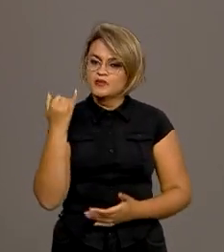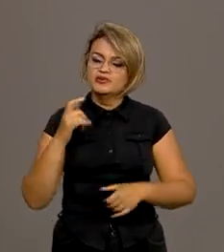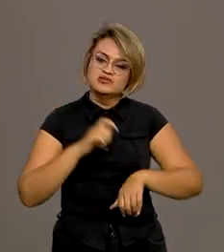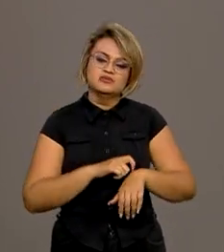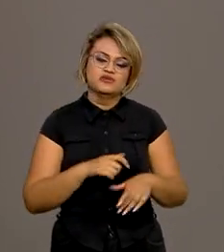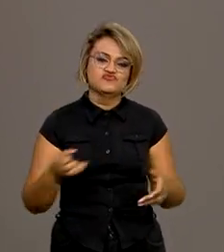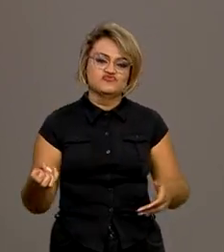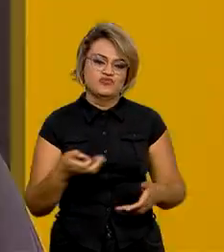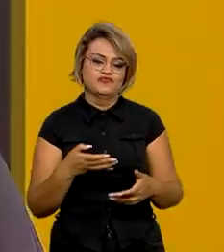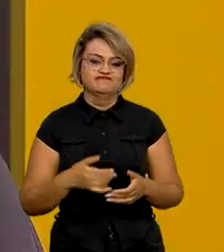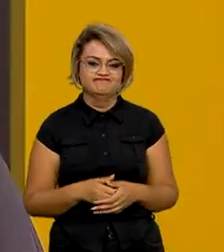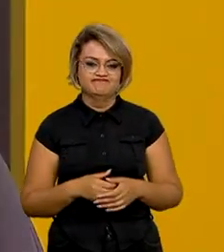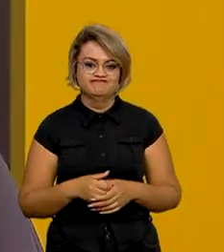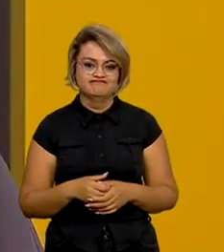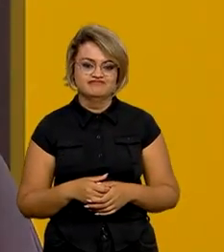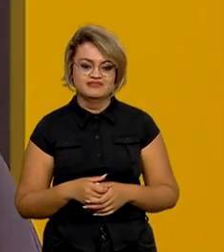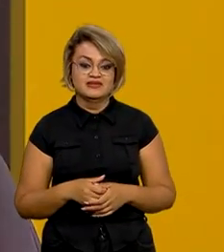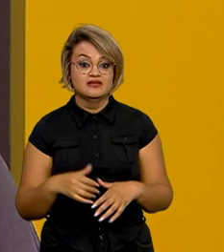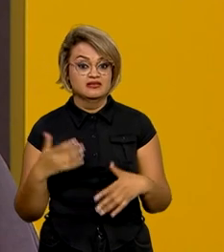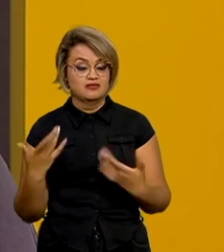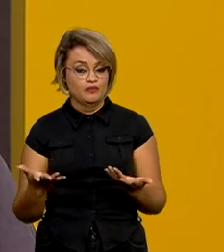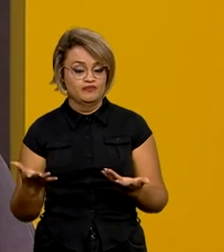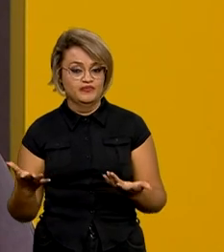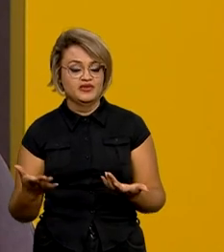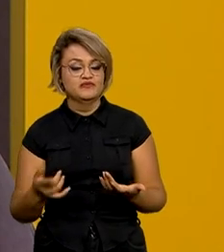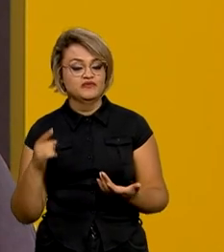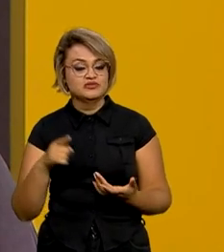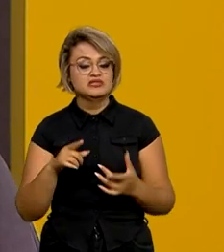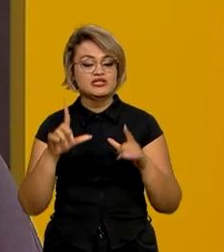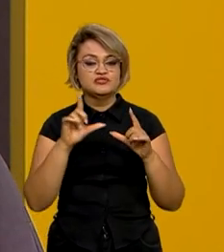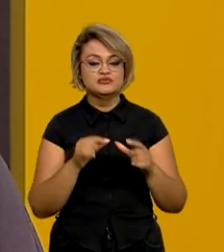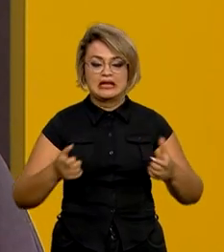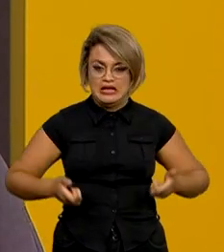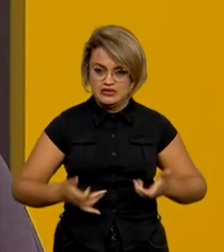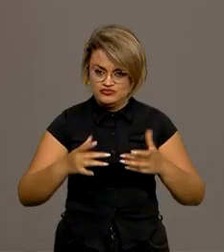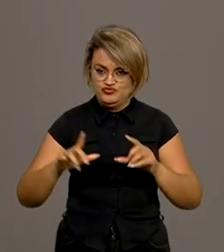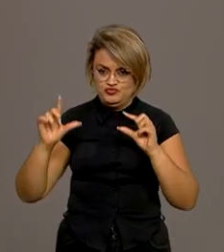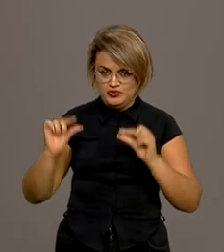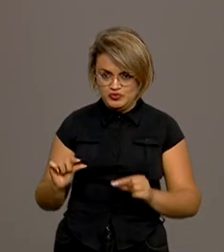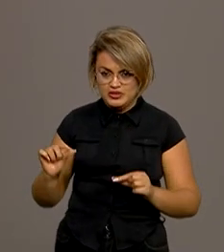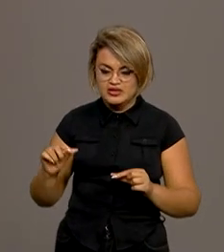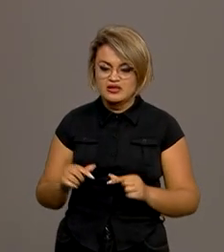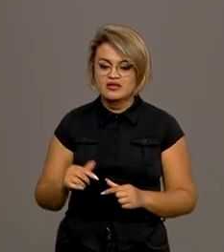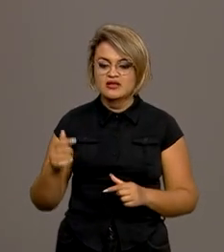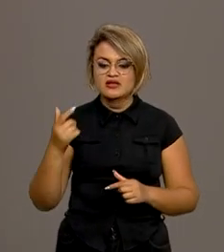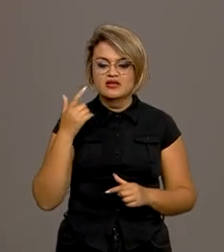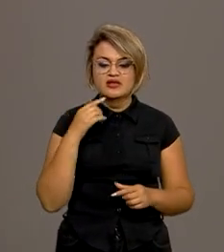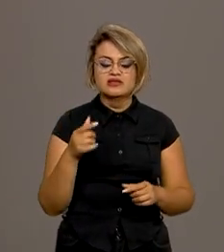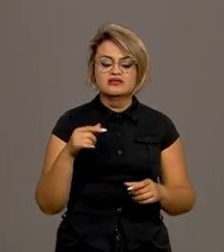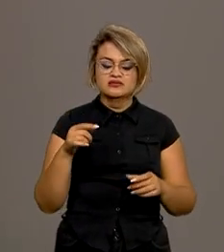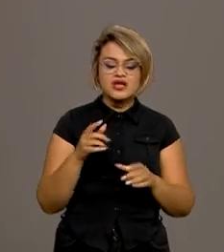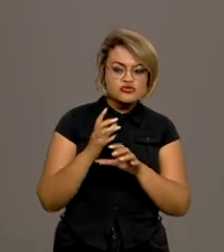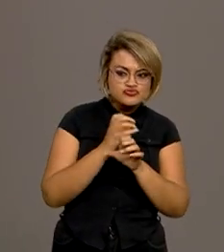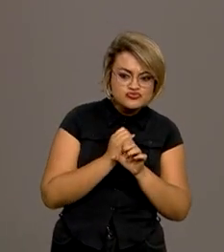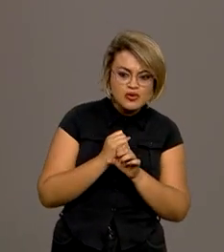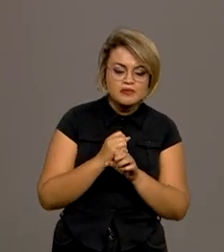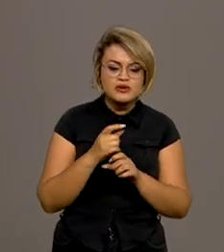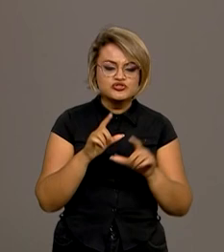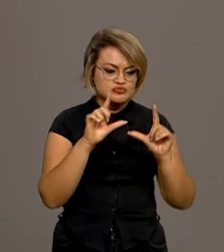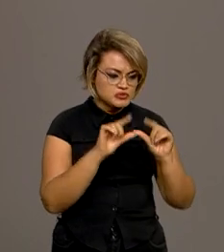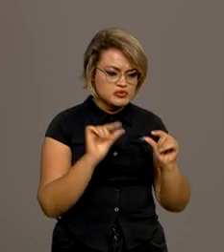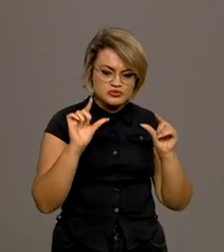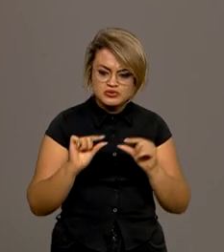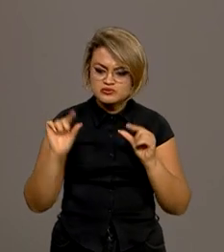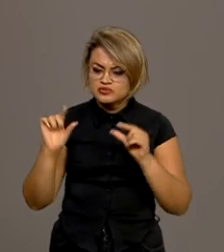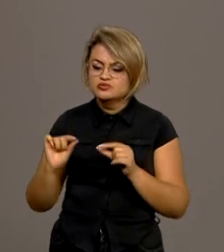novo cenário do arcabouço fiscal. Então, você também tem que reduzir despesa, né? Buscar um pouco do equacionamento de redução de